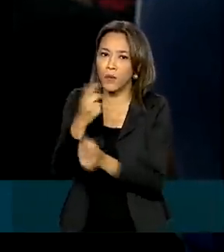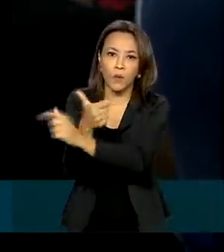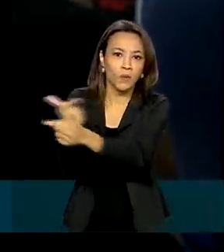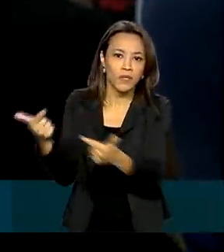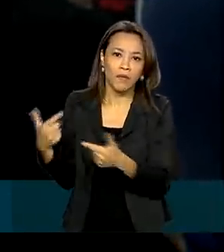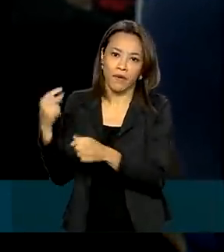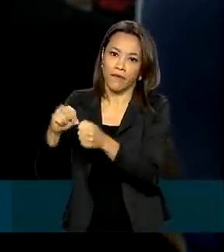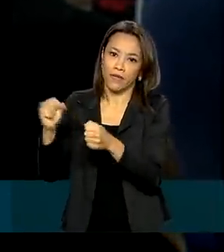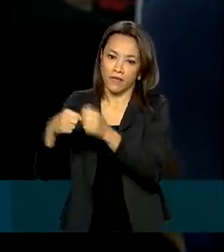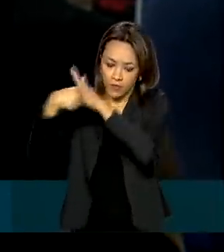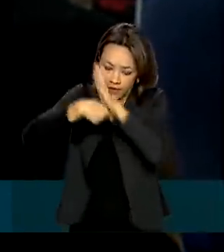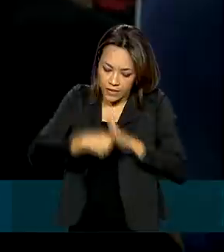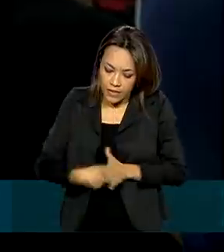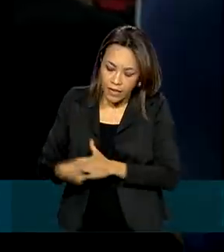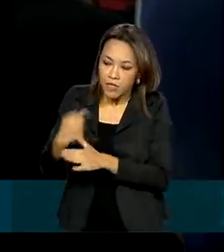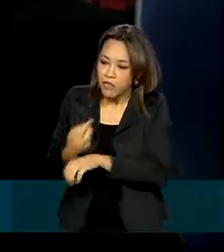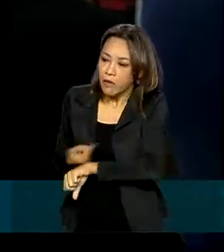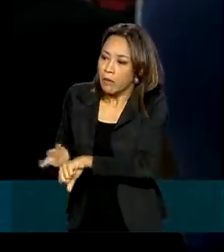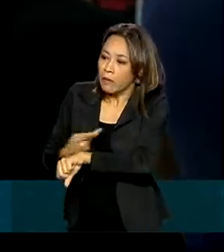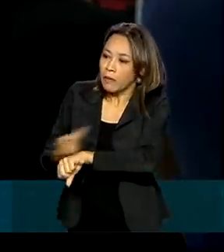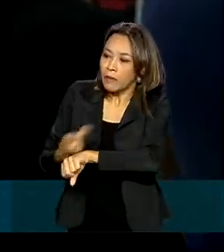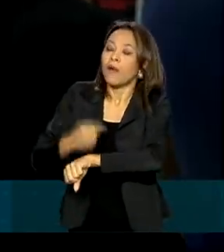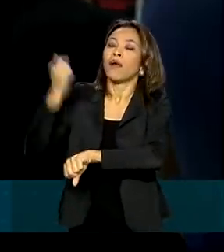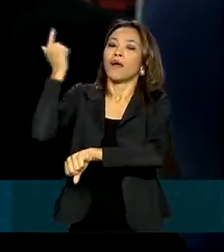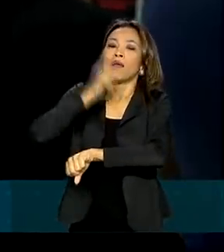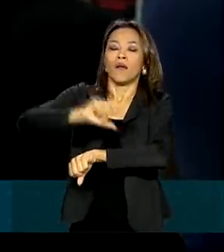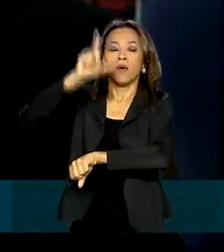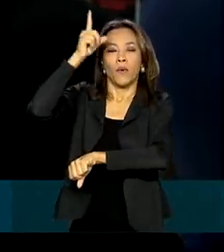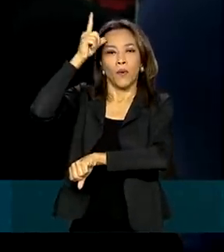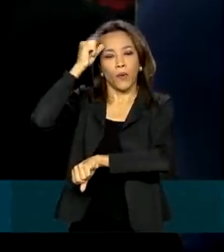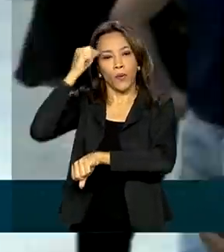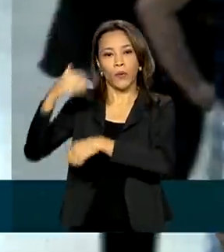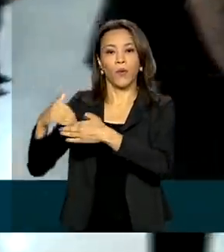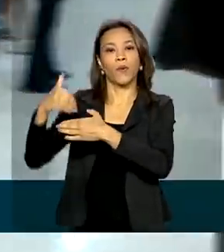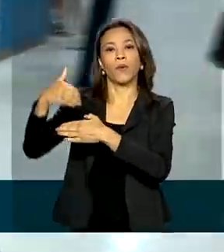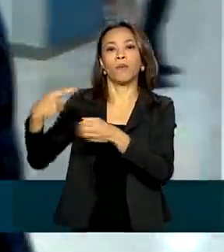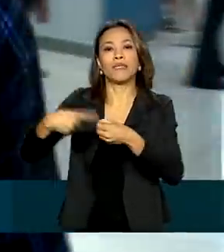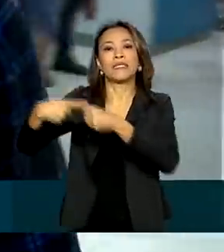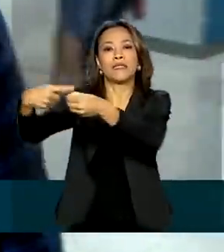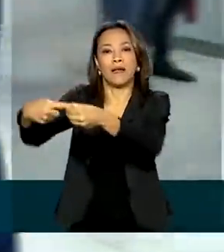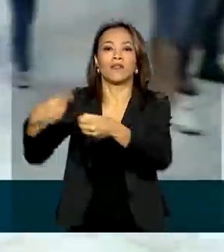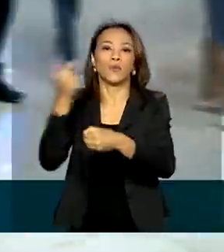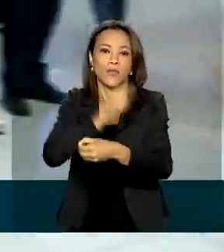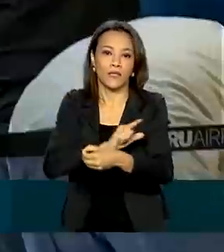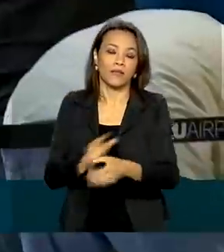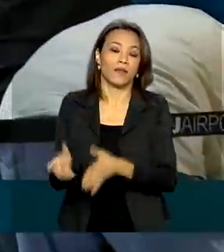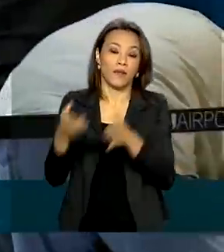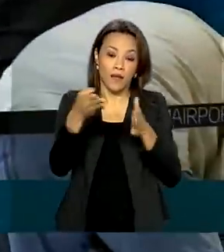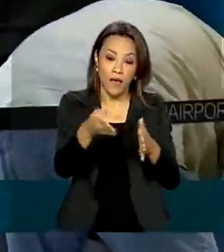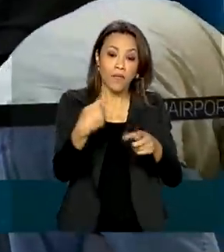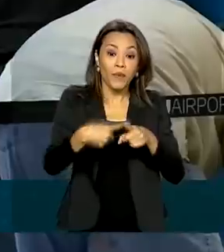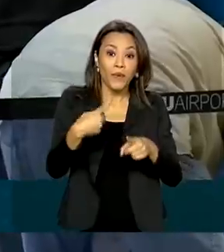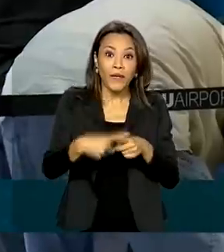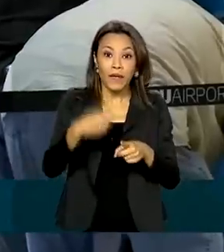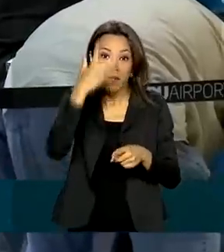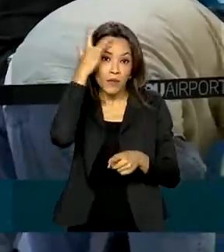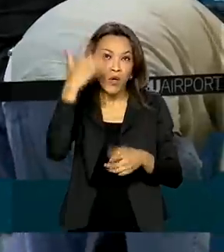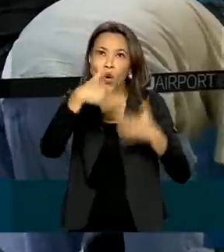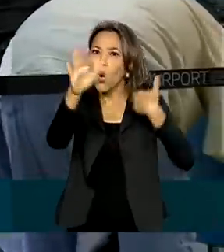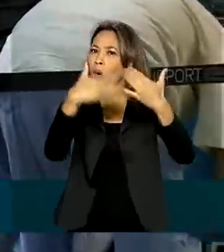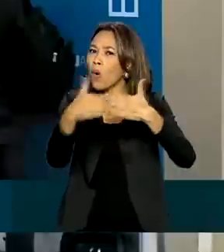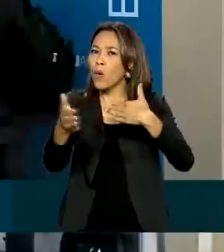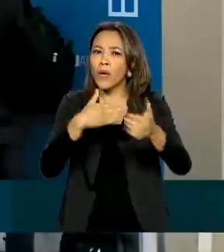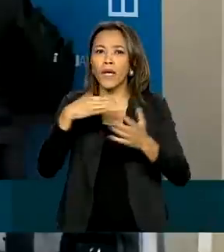pesquisar um pouquinho, dar uma garimpada, mas acabo encontrando nas cidades vizinhas. A correria de Willi é porque passageiros vindos de qualquer